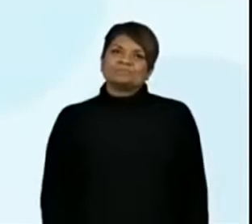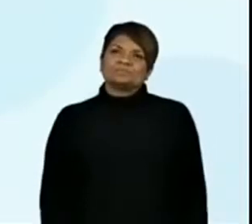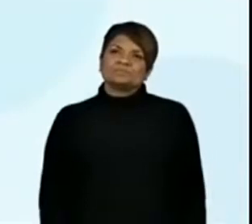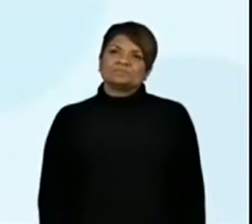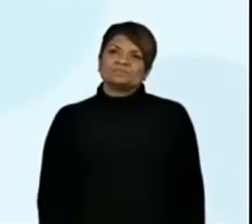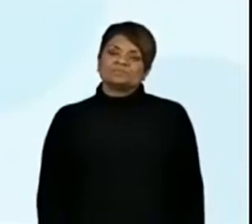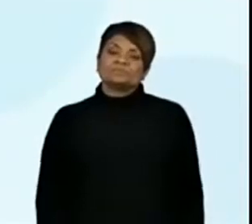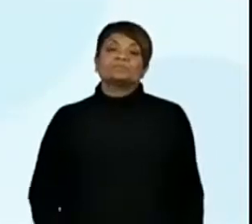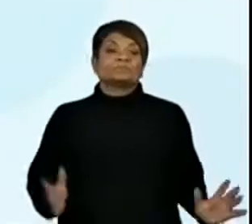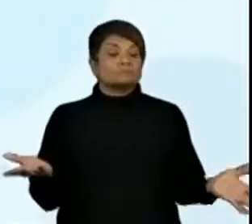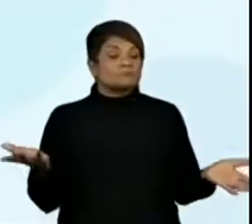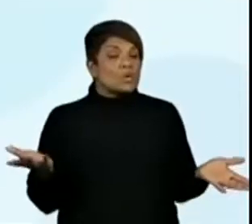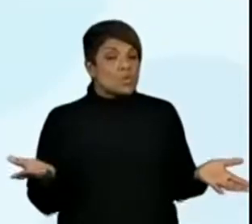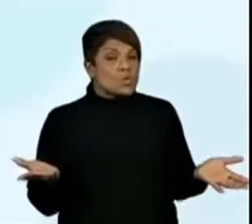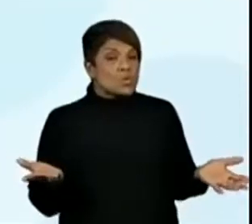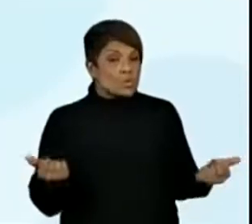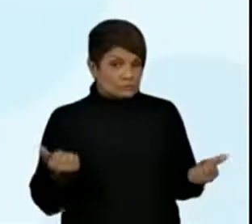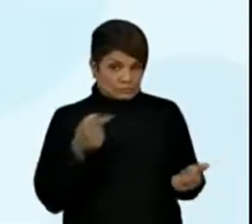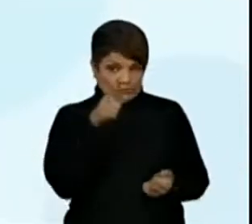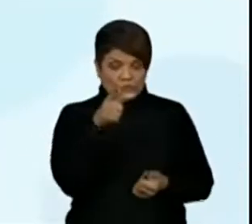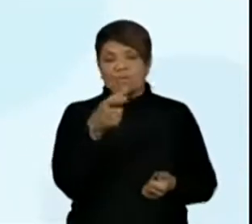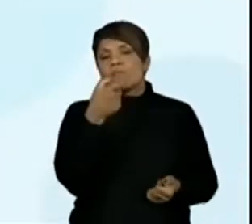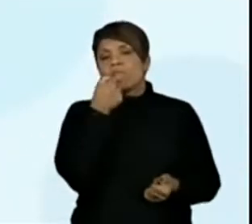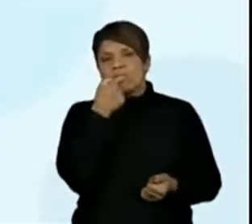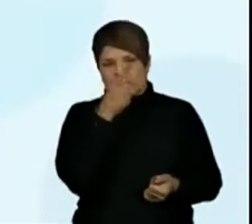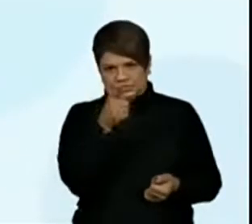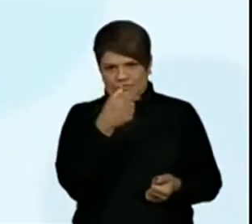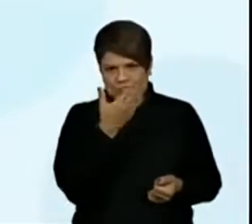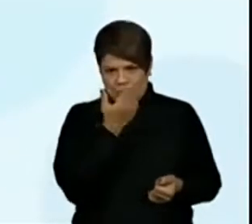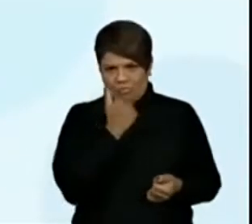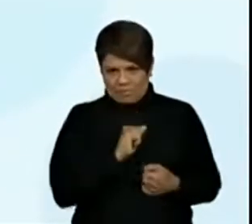Quando você come uma bolacha